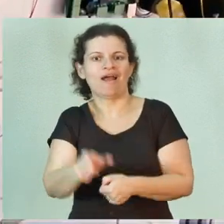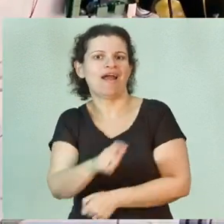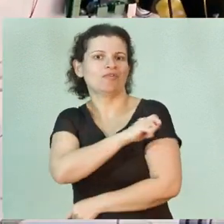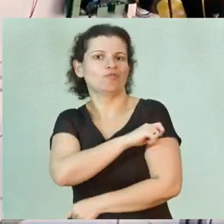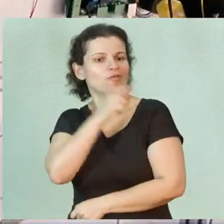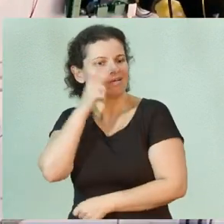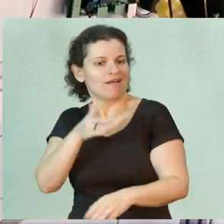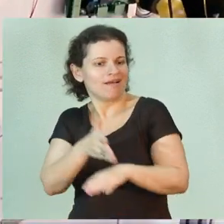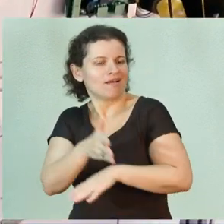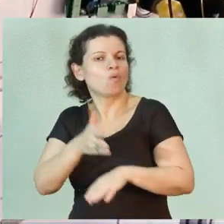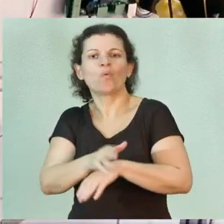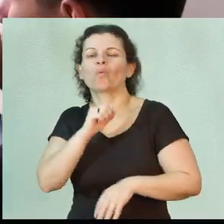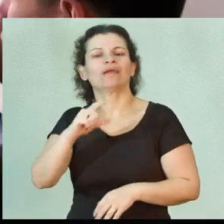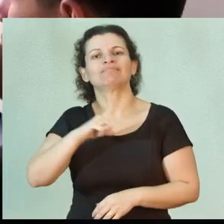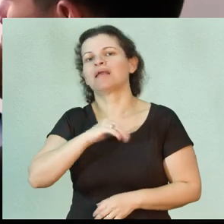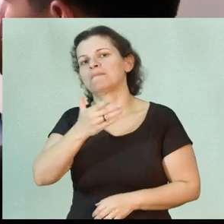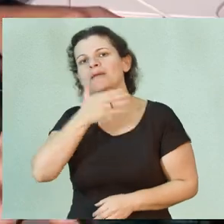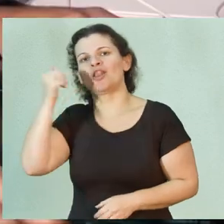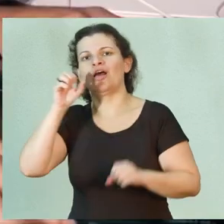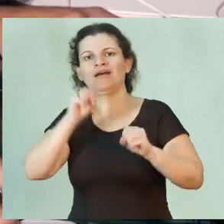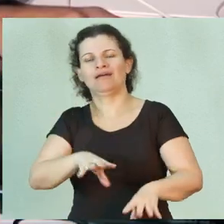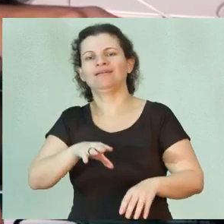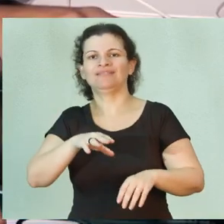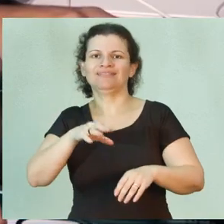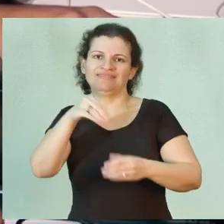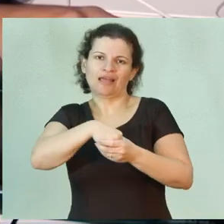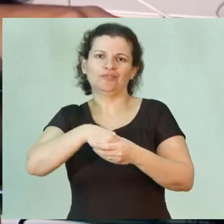acesso àquilo que há de melhor dentro da educação básica.